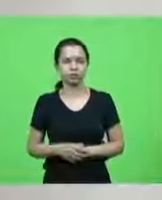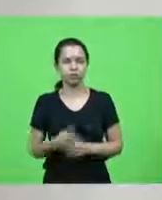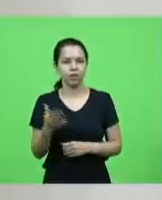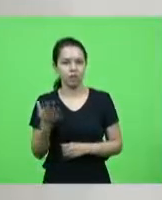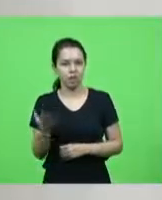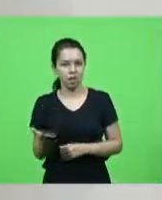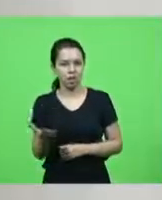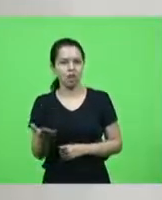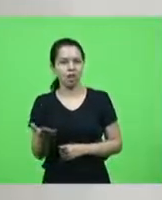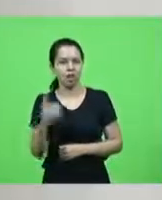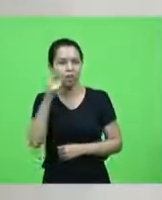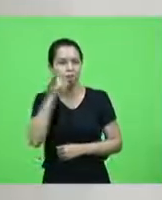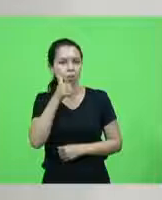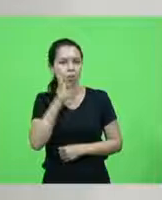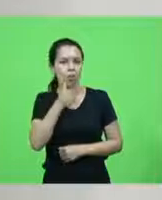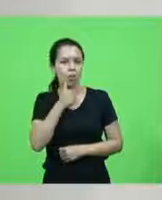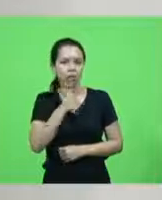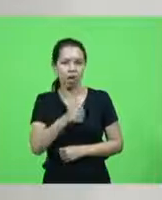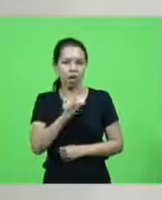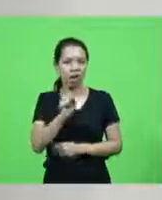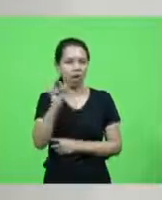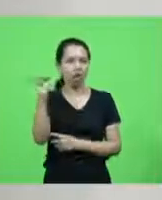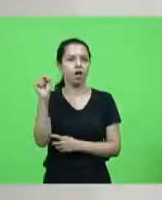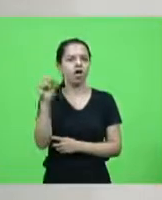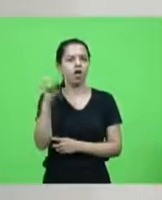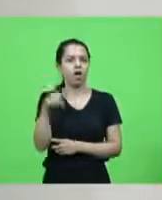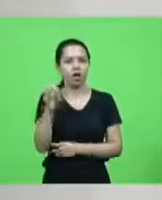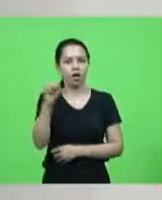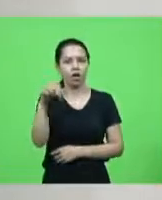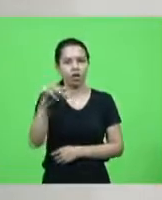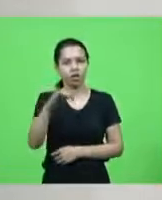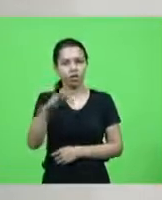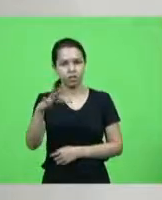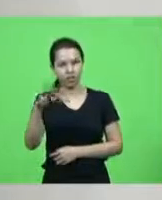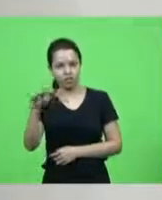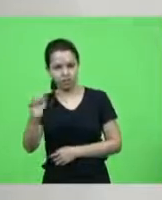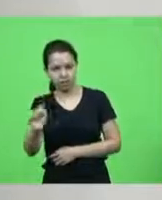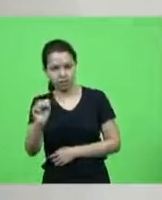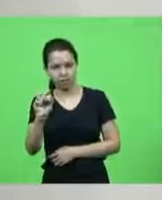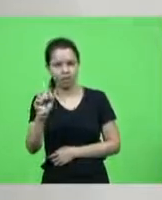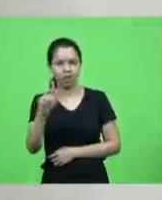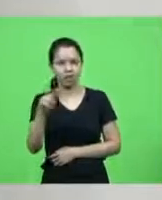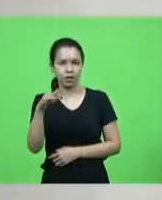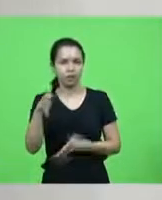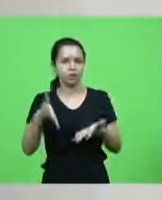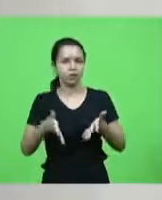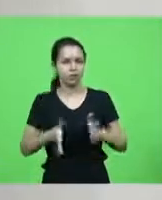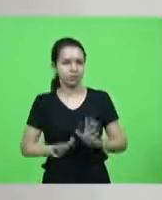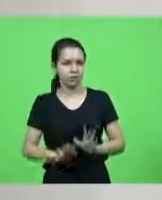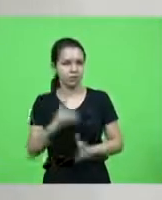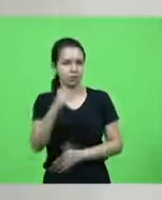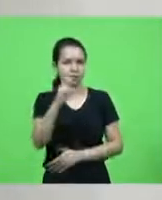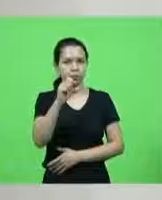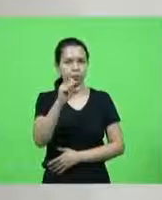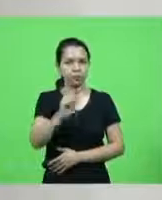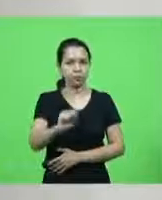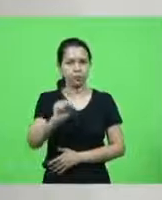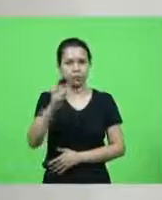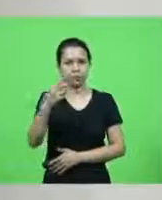nossa heroína Anitta Garibaldi é a nossa heroína nascida em 1821